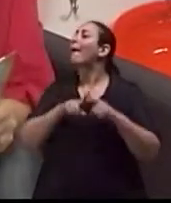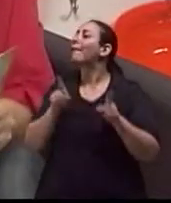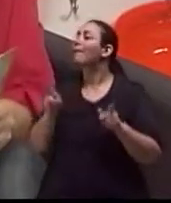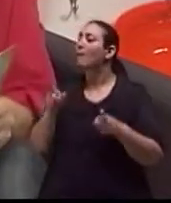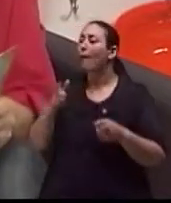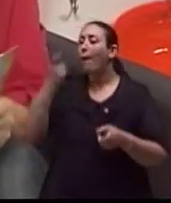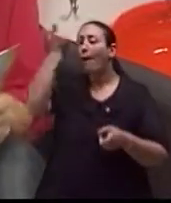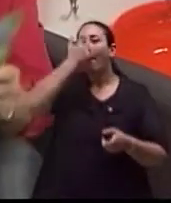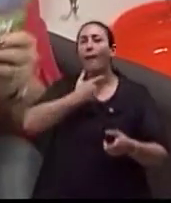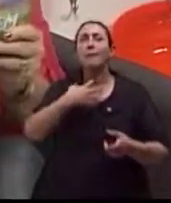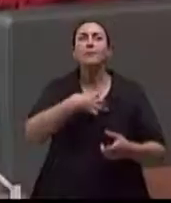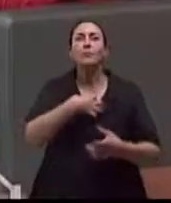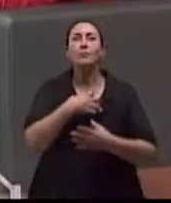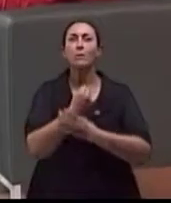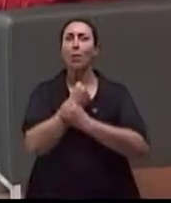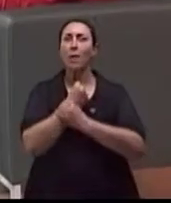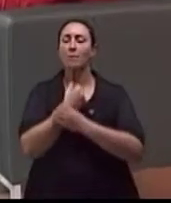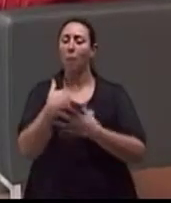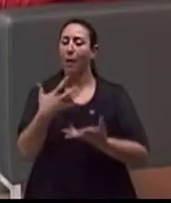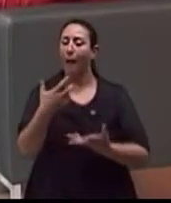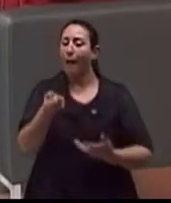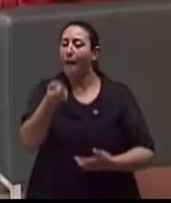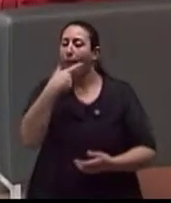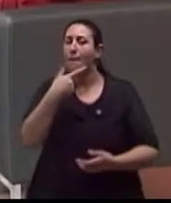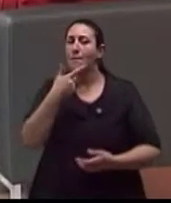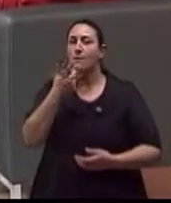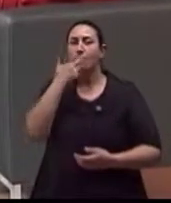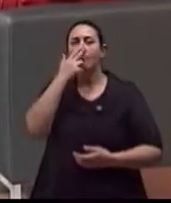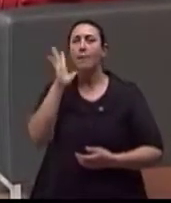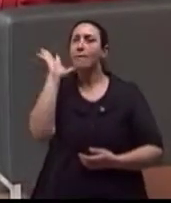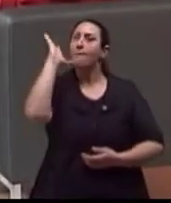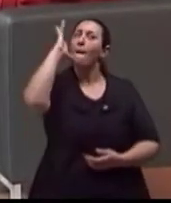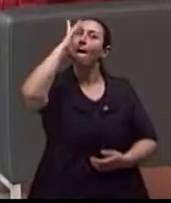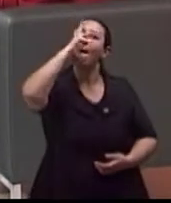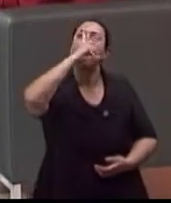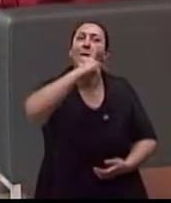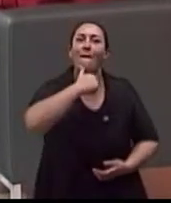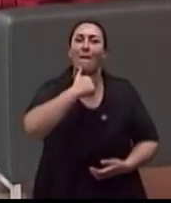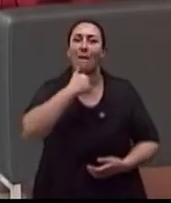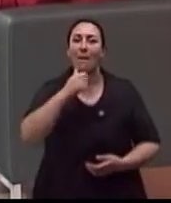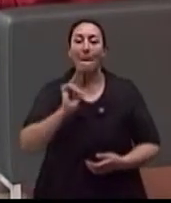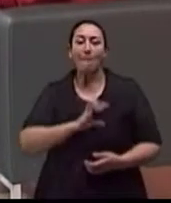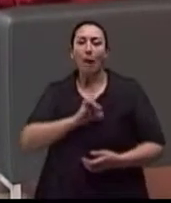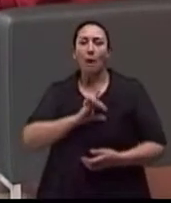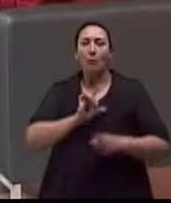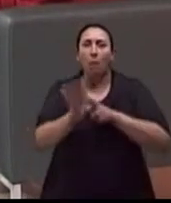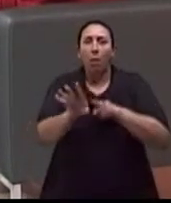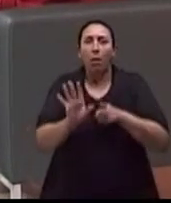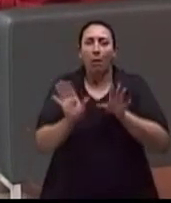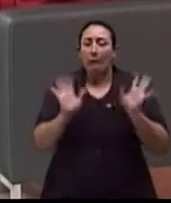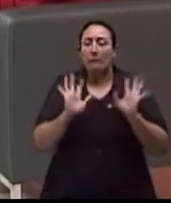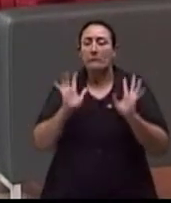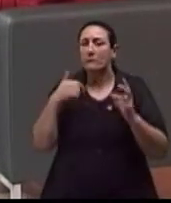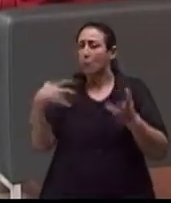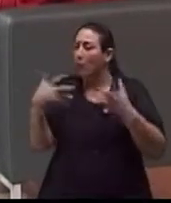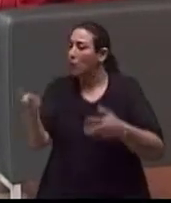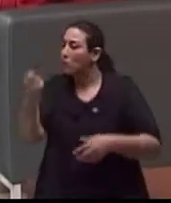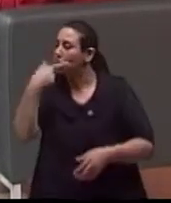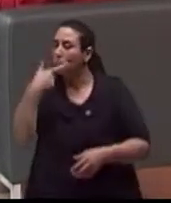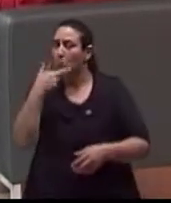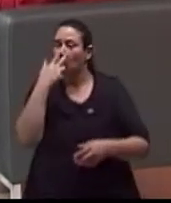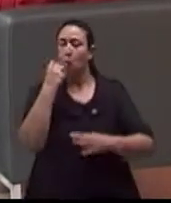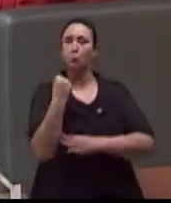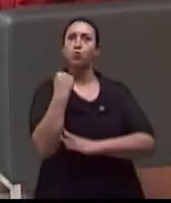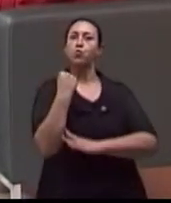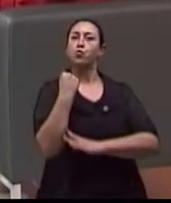Segurança. Durar mais tempo. Exato. que eles dizem, né? Não, toma aquele comprimido, a gente fica assim, muito bom